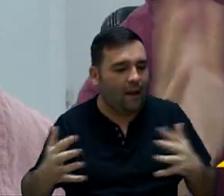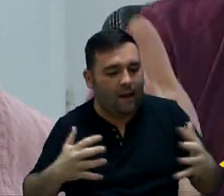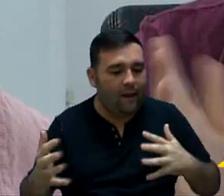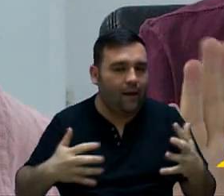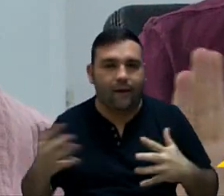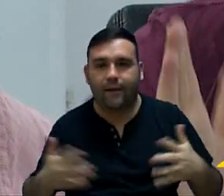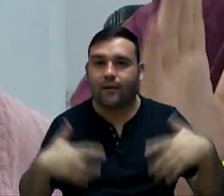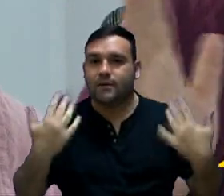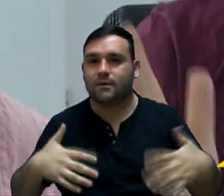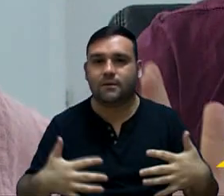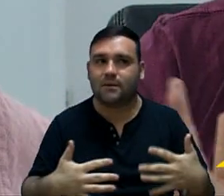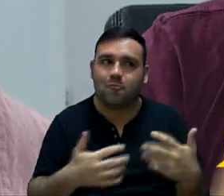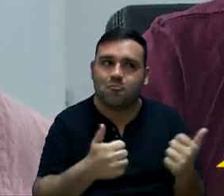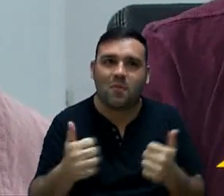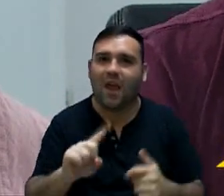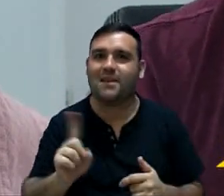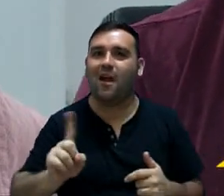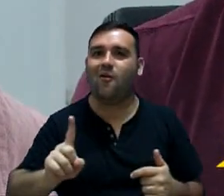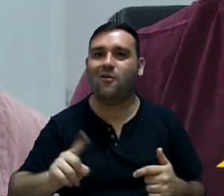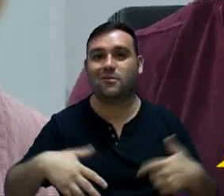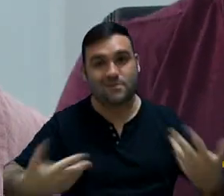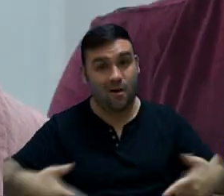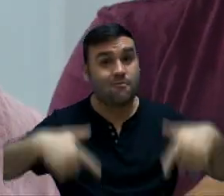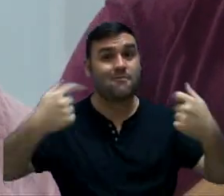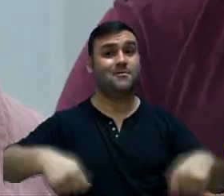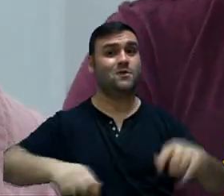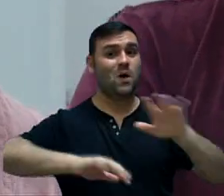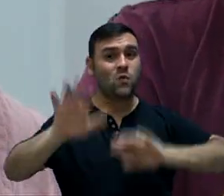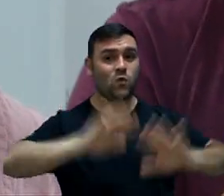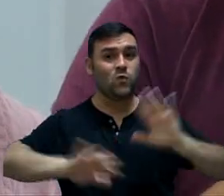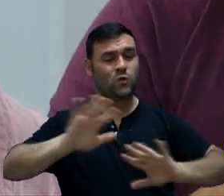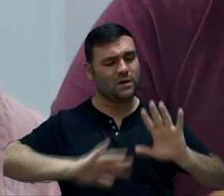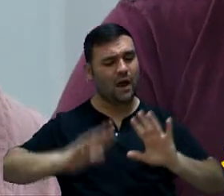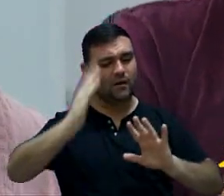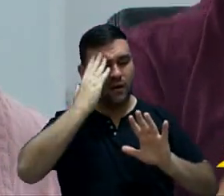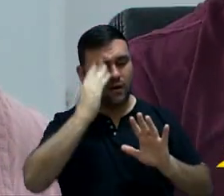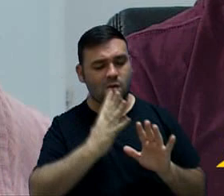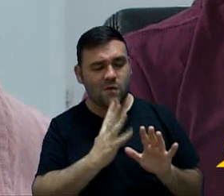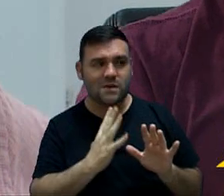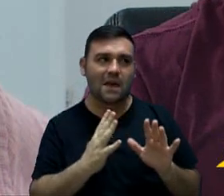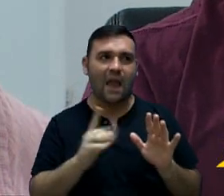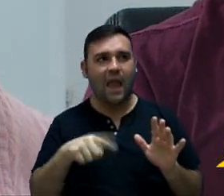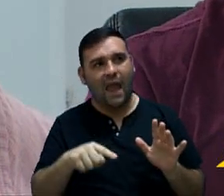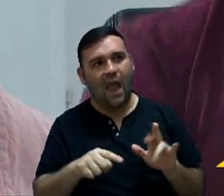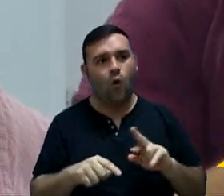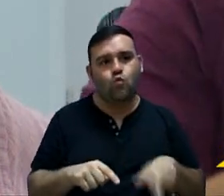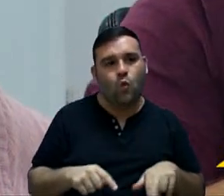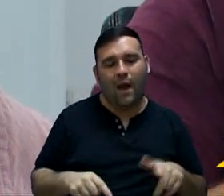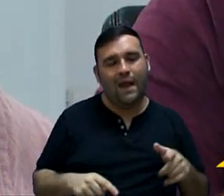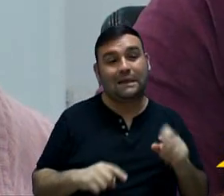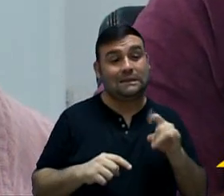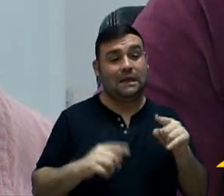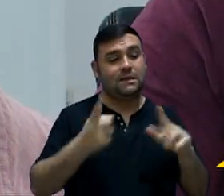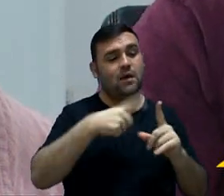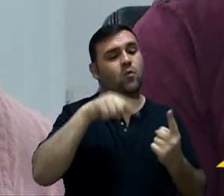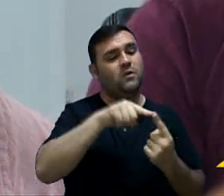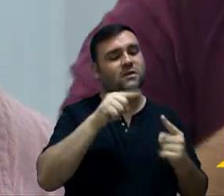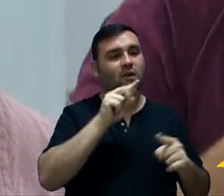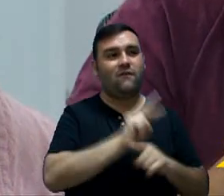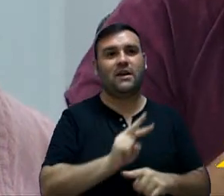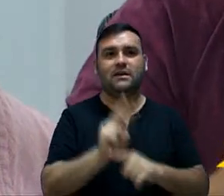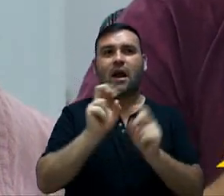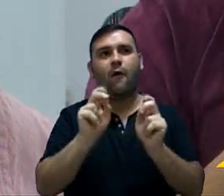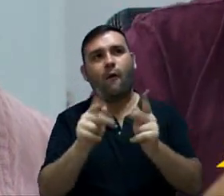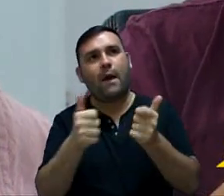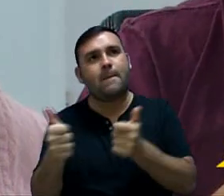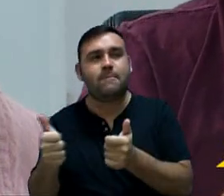foi tão assim. Então, gente tem que tomar esse cuidado de saber se foi tão assim ou não foi. Se aqui nas metas fiscais está falando que